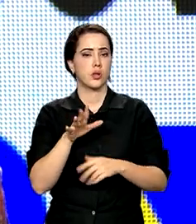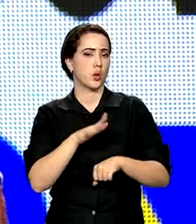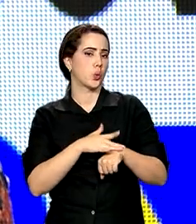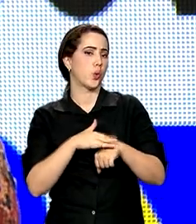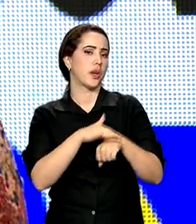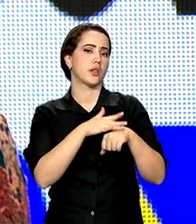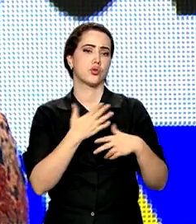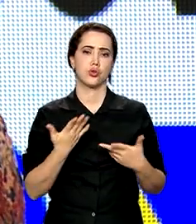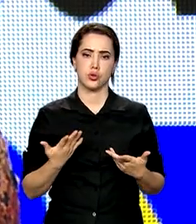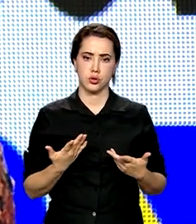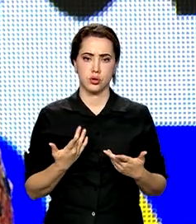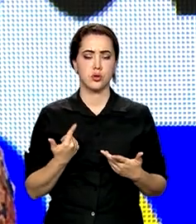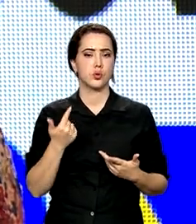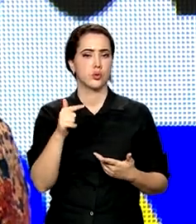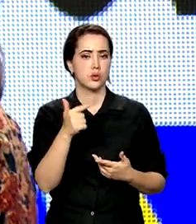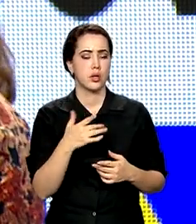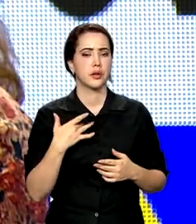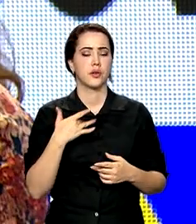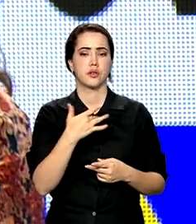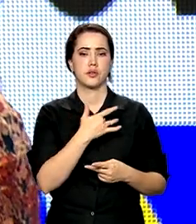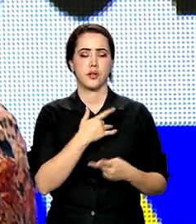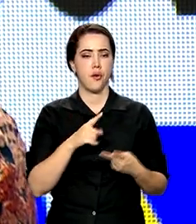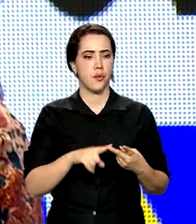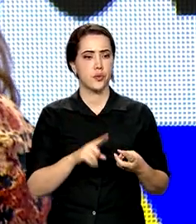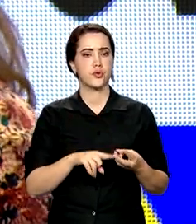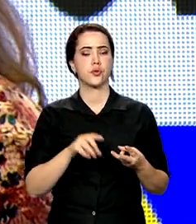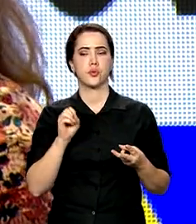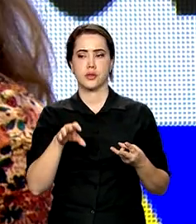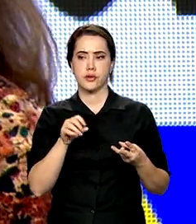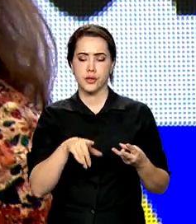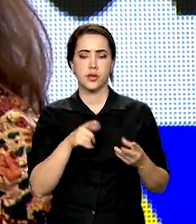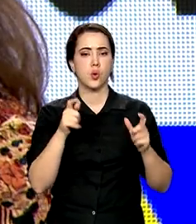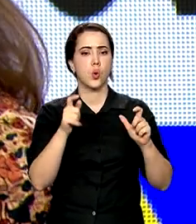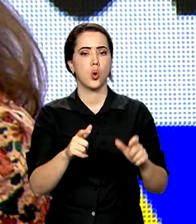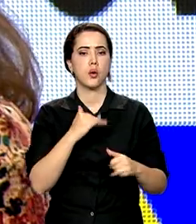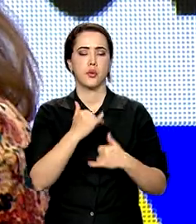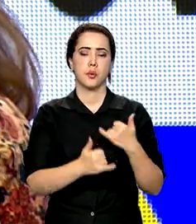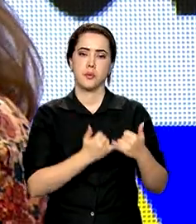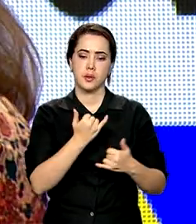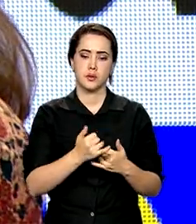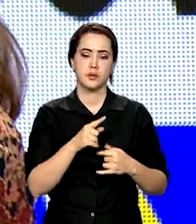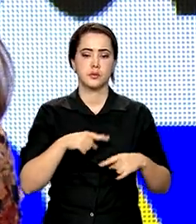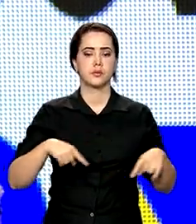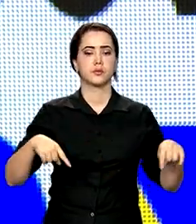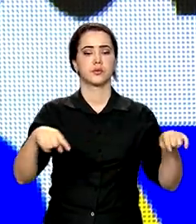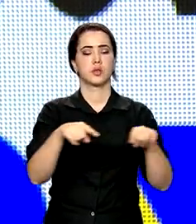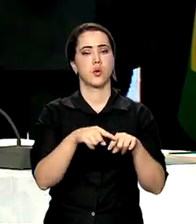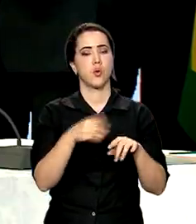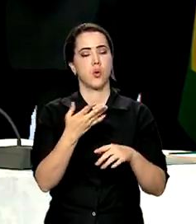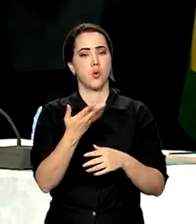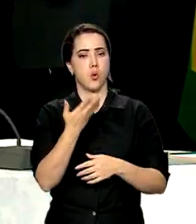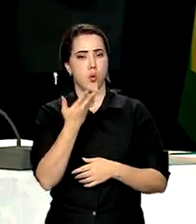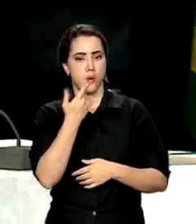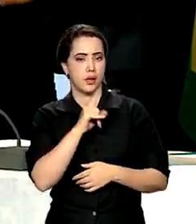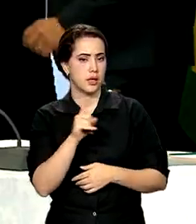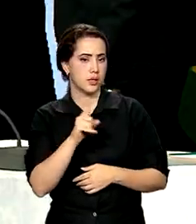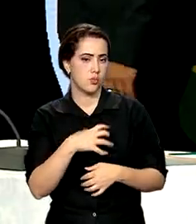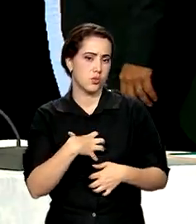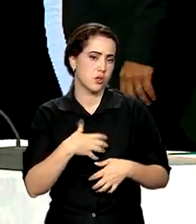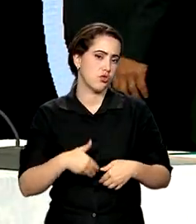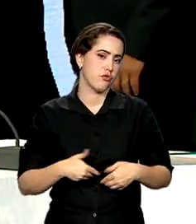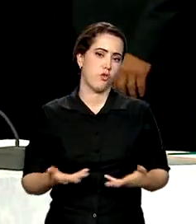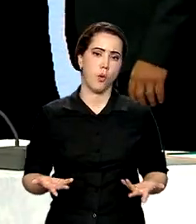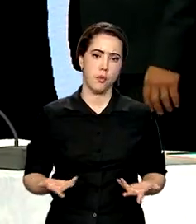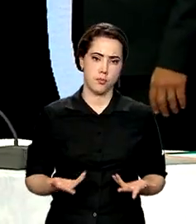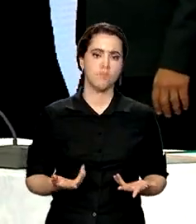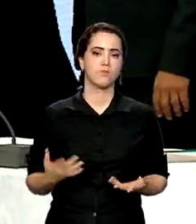não ficar tanto doente. Então, isso tem a ver com saúde, tem a ver com educação, com espaço para brincar. Isso tem a ver com a criança não passar fome. O Ministério do